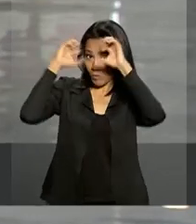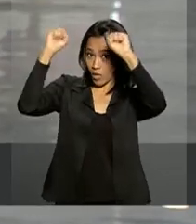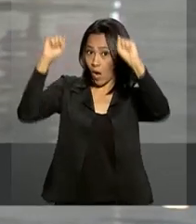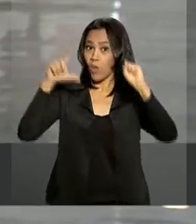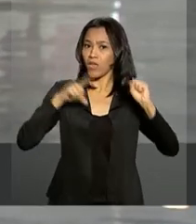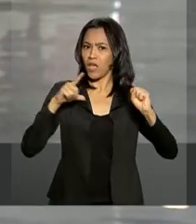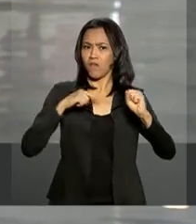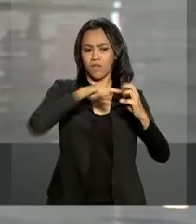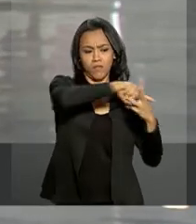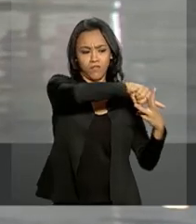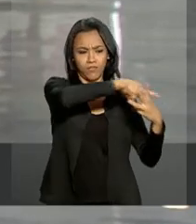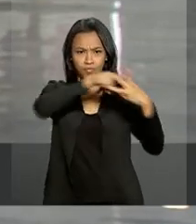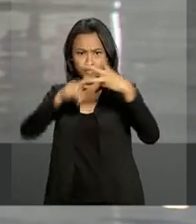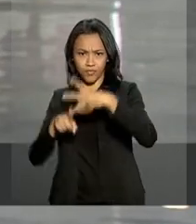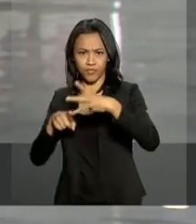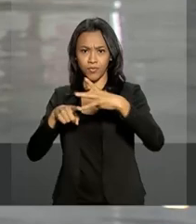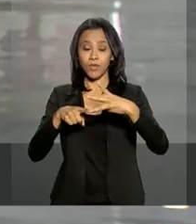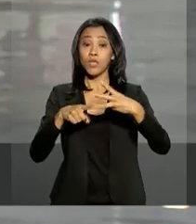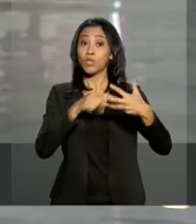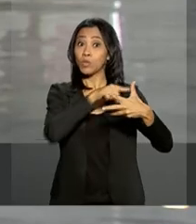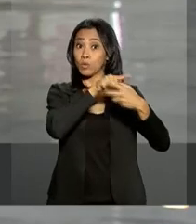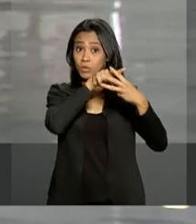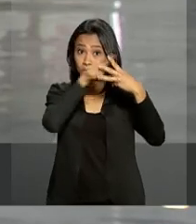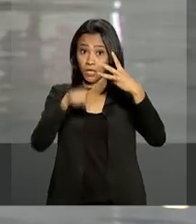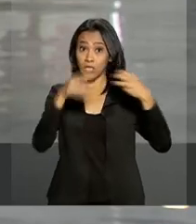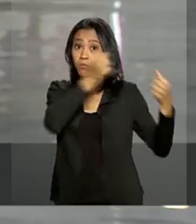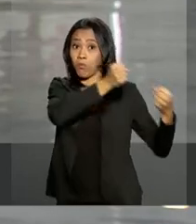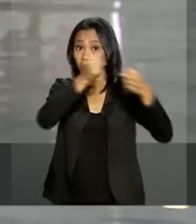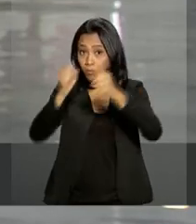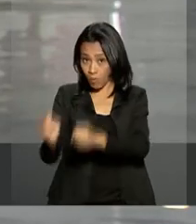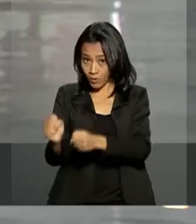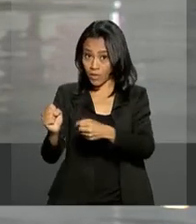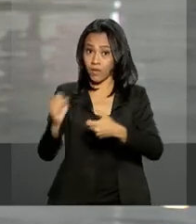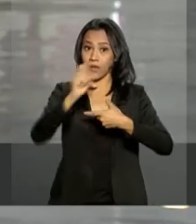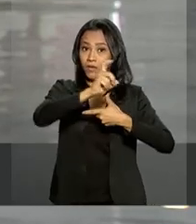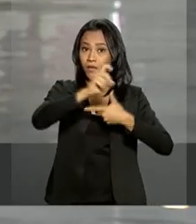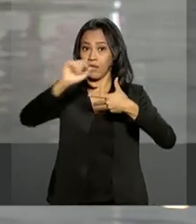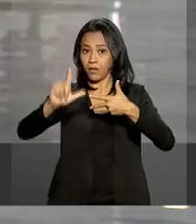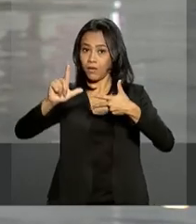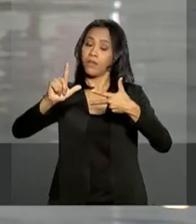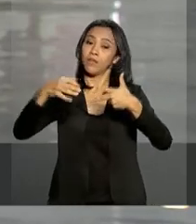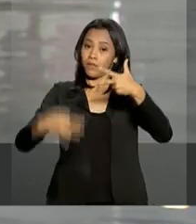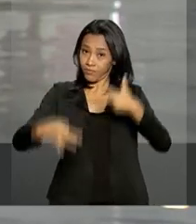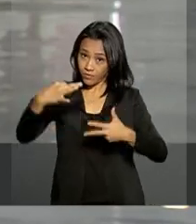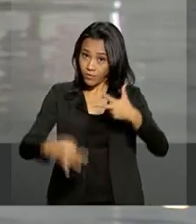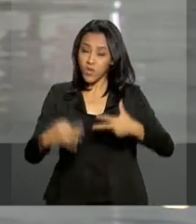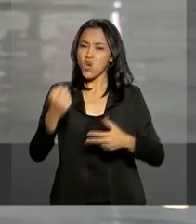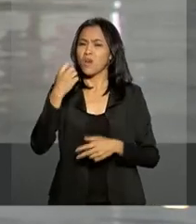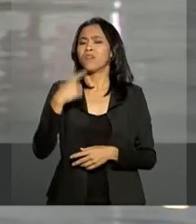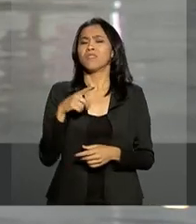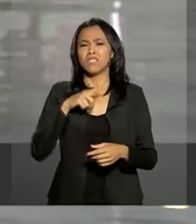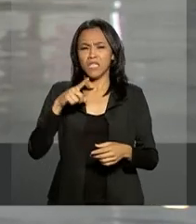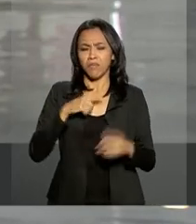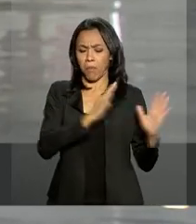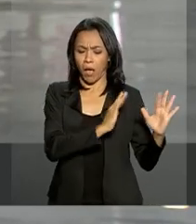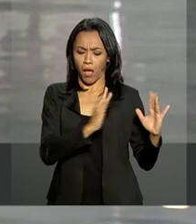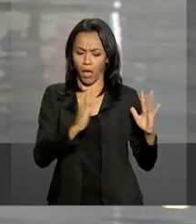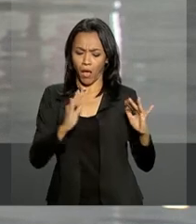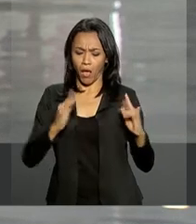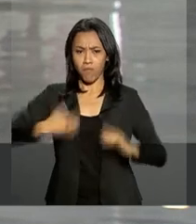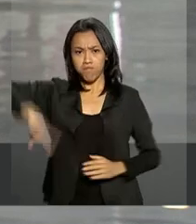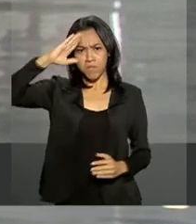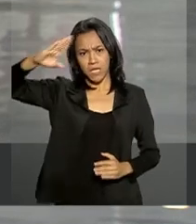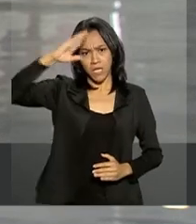chefes dos três poderes da República. Depois de 21 anos de ditadura militar, os brasileiros